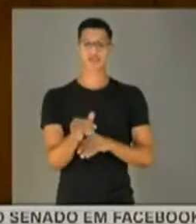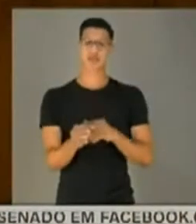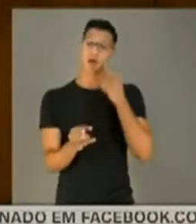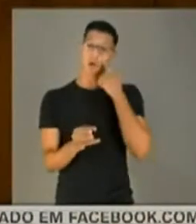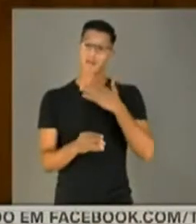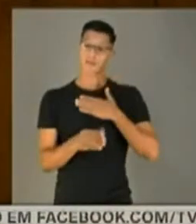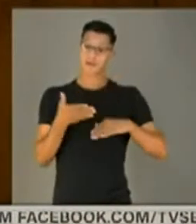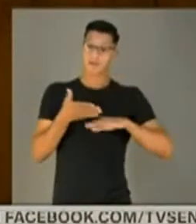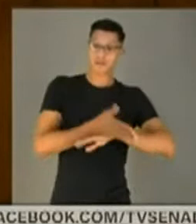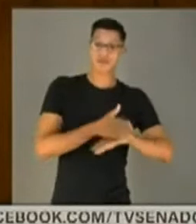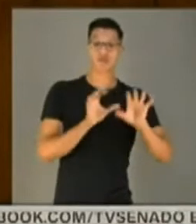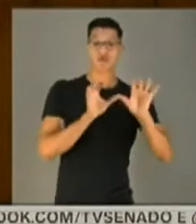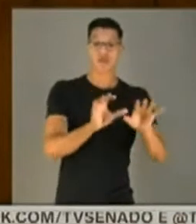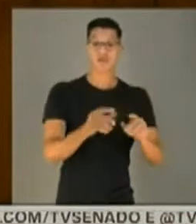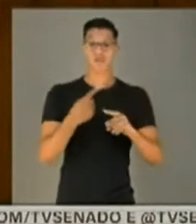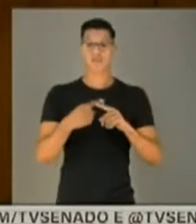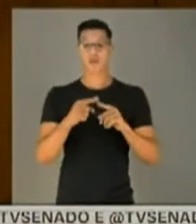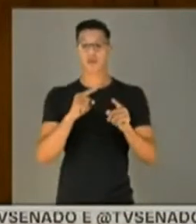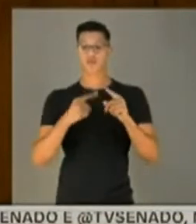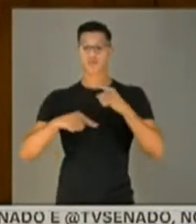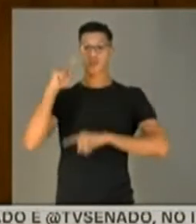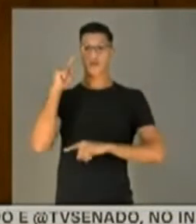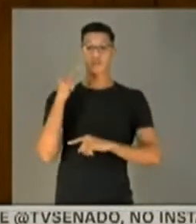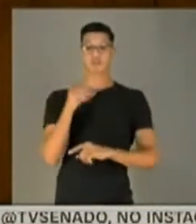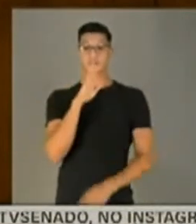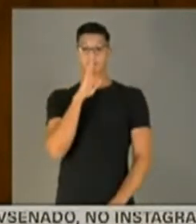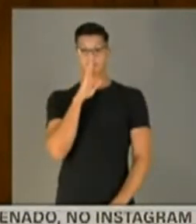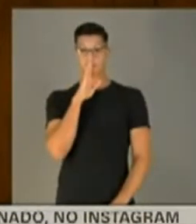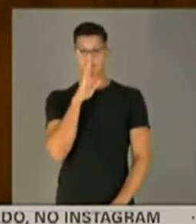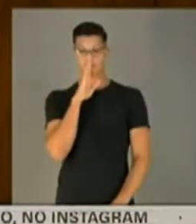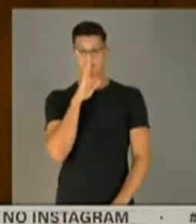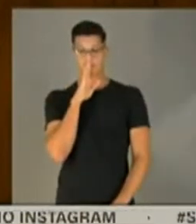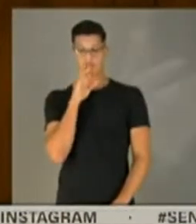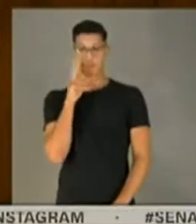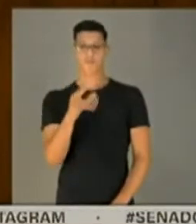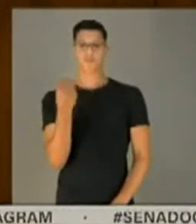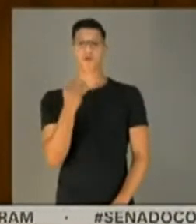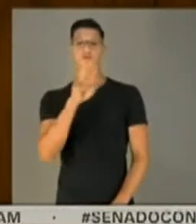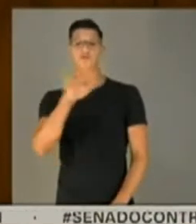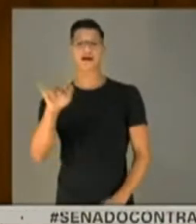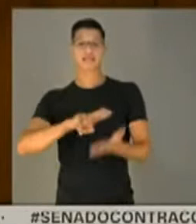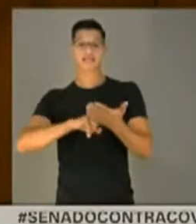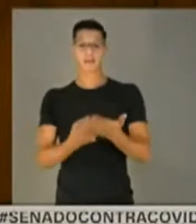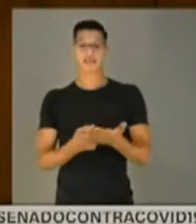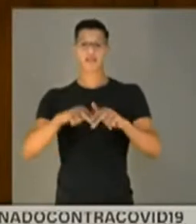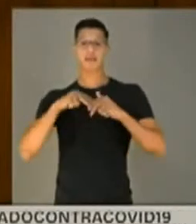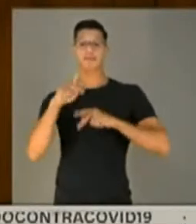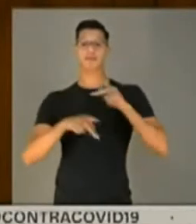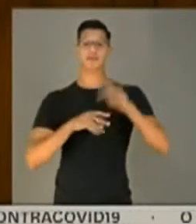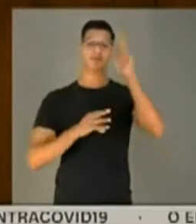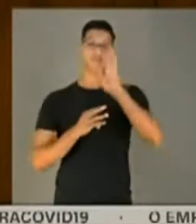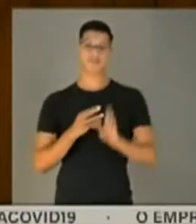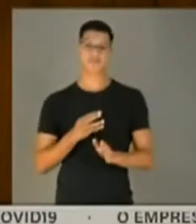olha, a minha participação foi essa, porque, do contrário, esse silêncio do senhor, como será interpretado pela população